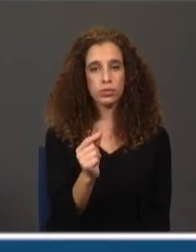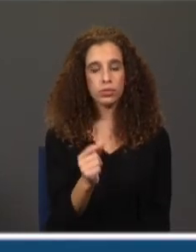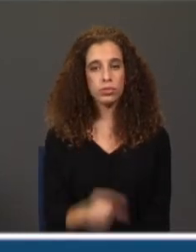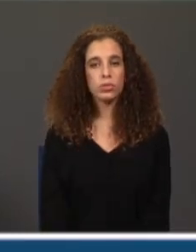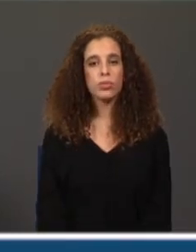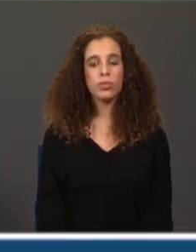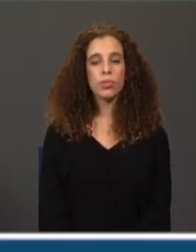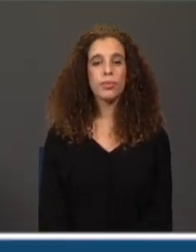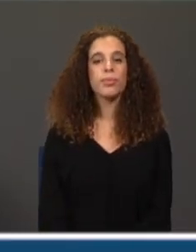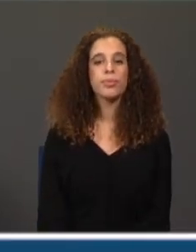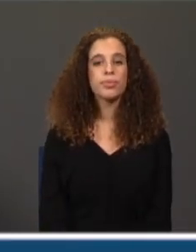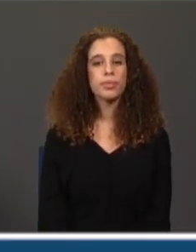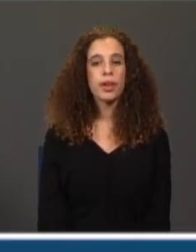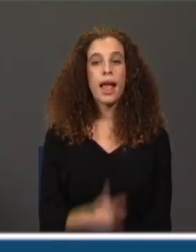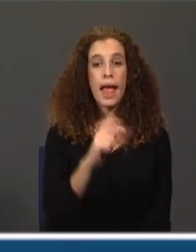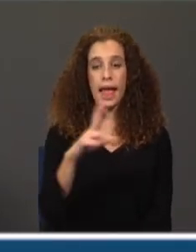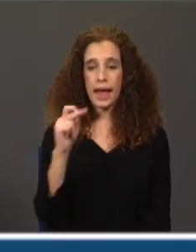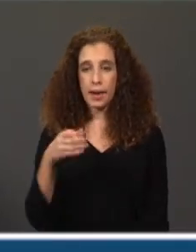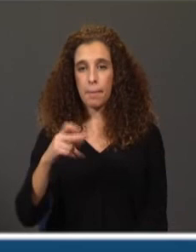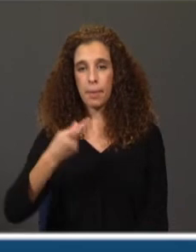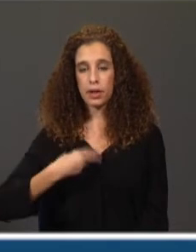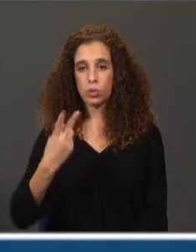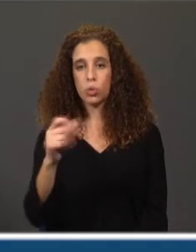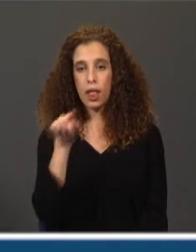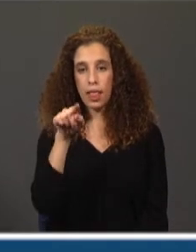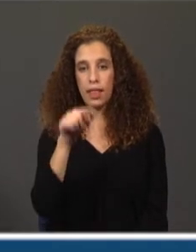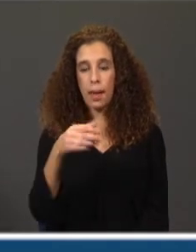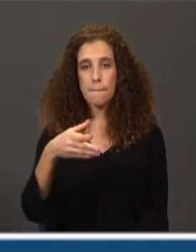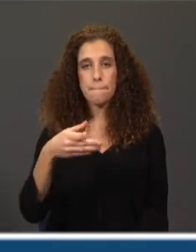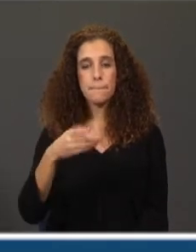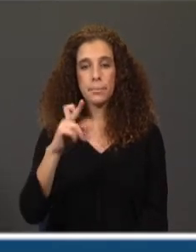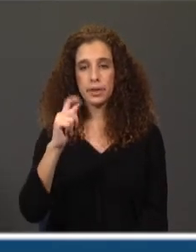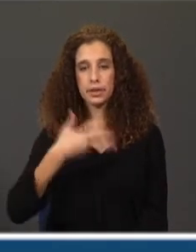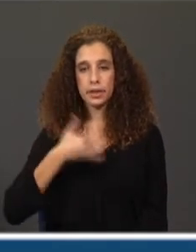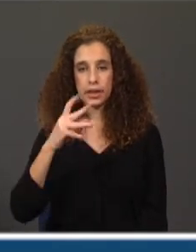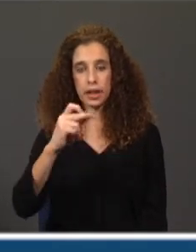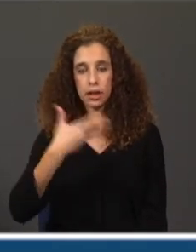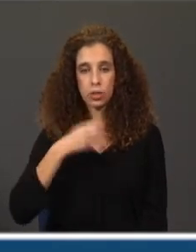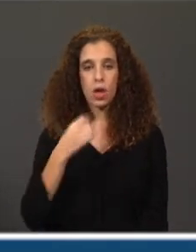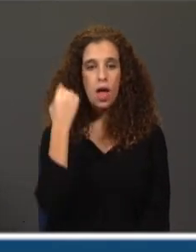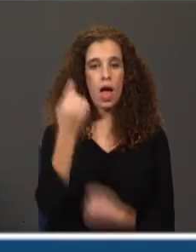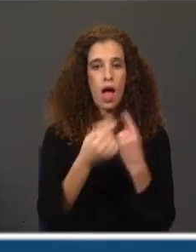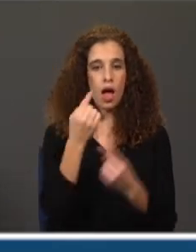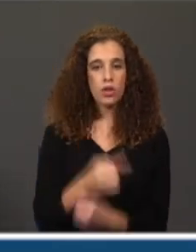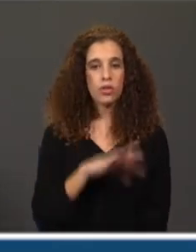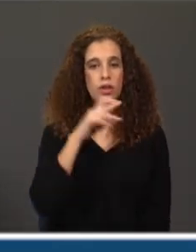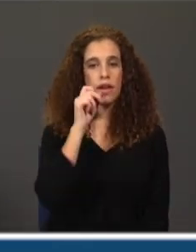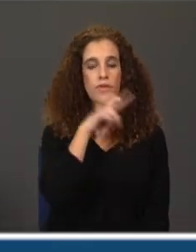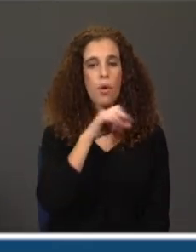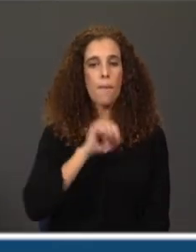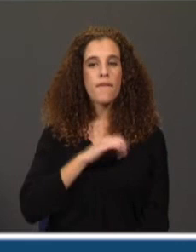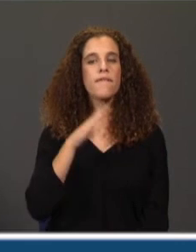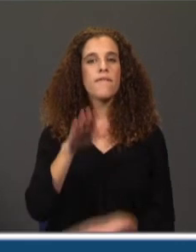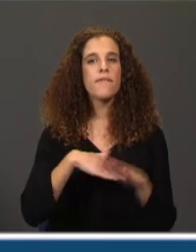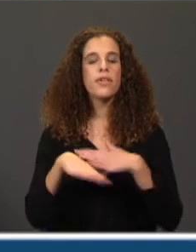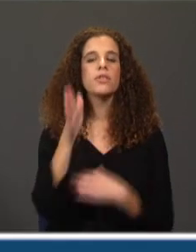predicativo, não é? era pádua, ali temos o predicado. De vez em quando o meu avô fazia-me uma festa